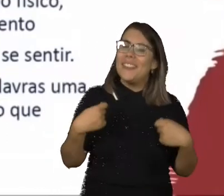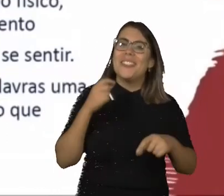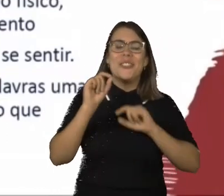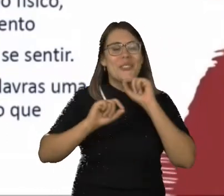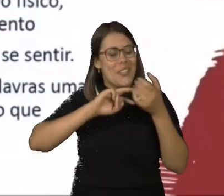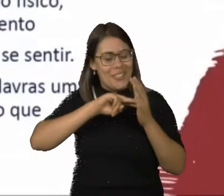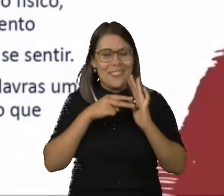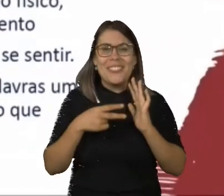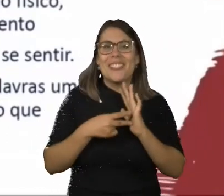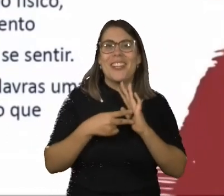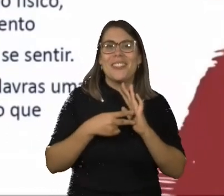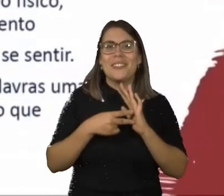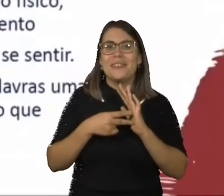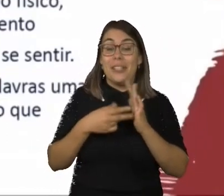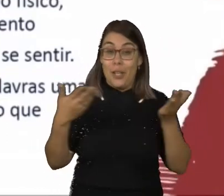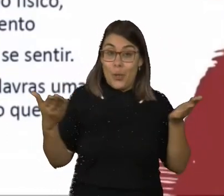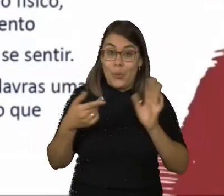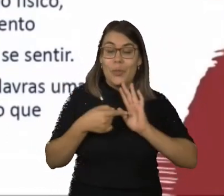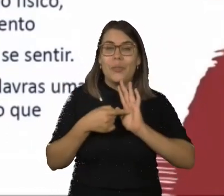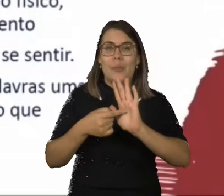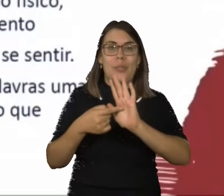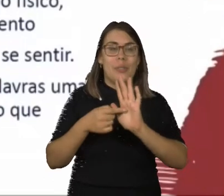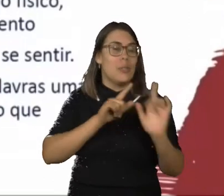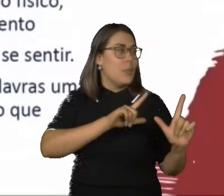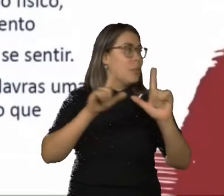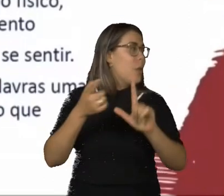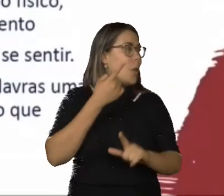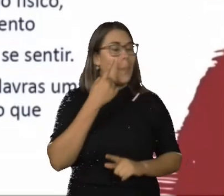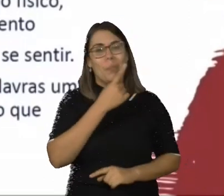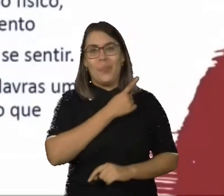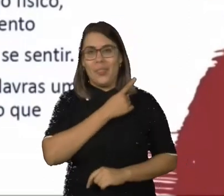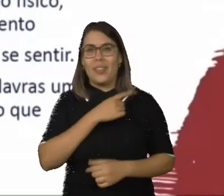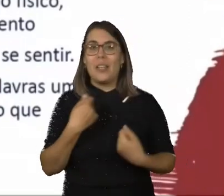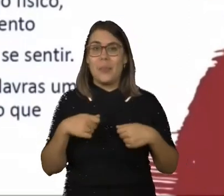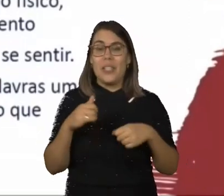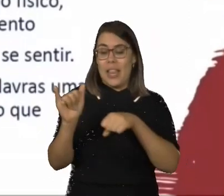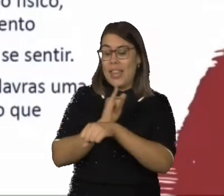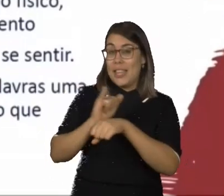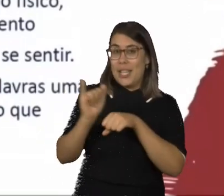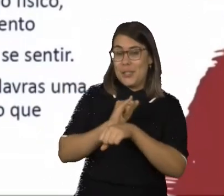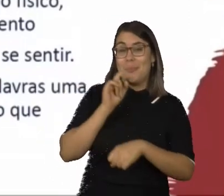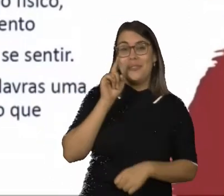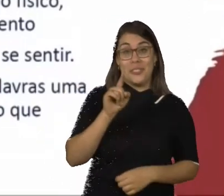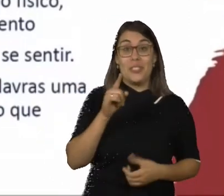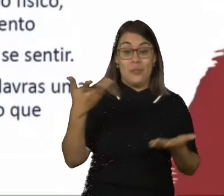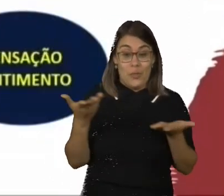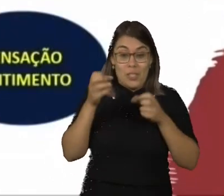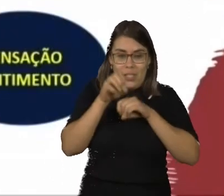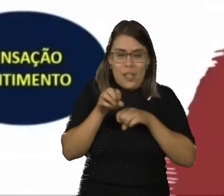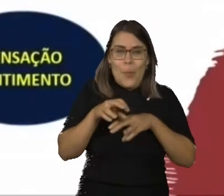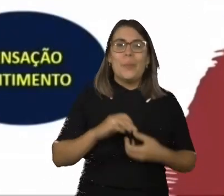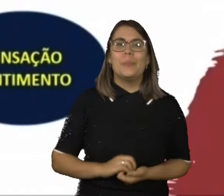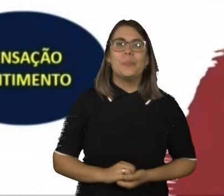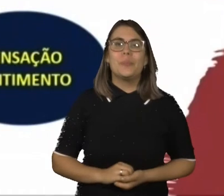significado. Eu vou dar uma apuradinha aqui, esses slides vão ficar para vocês, porque eu tenho que ainda ensinar técnica aqui. Pode passar o próximo, eu já falei. E